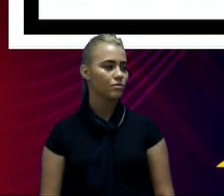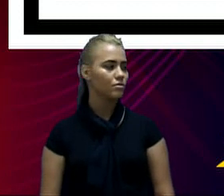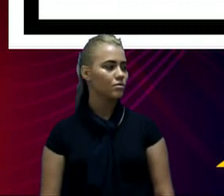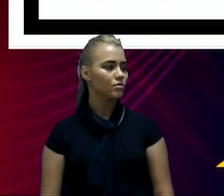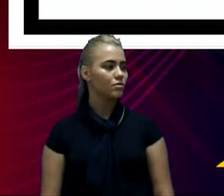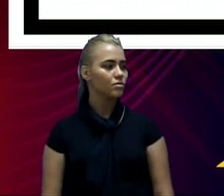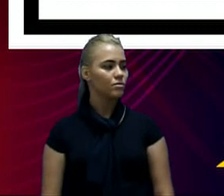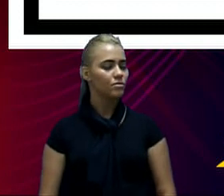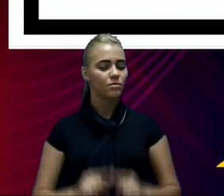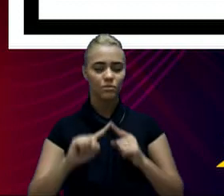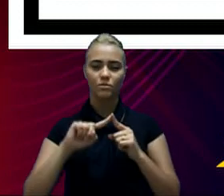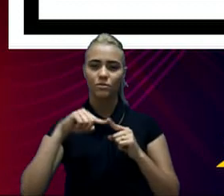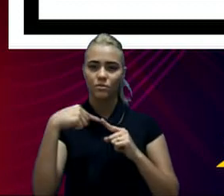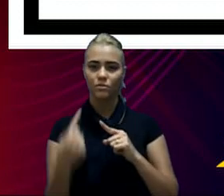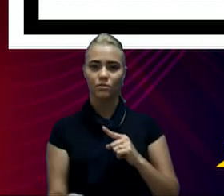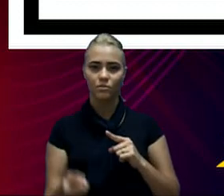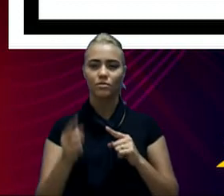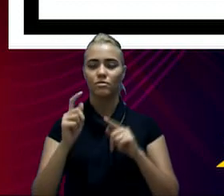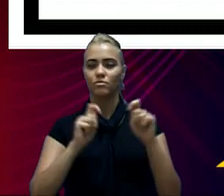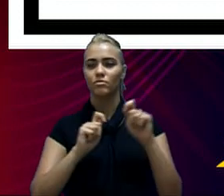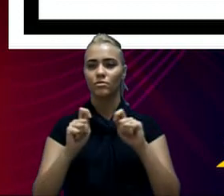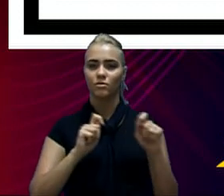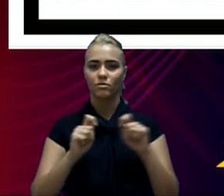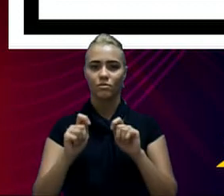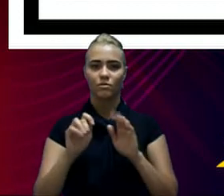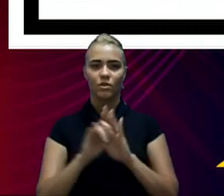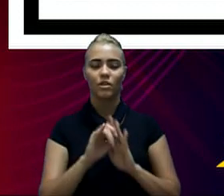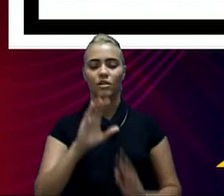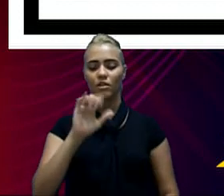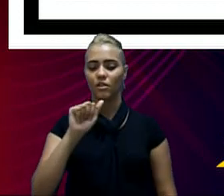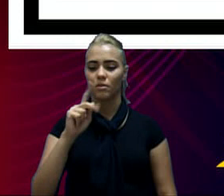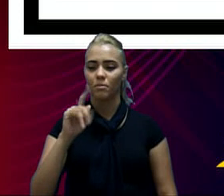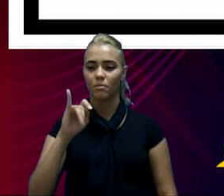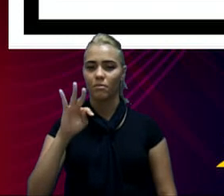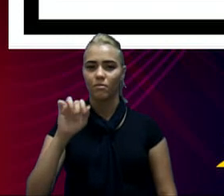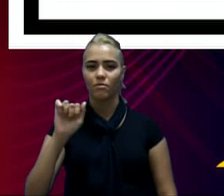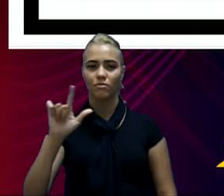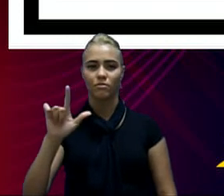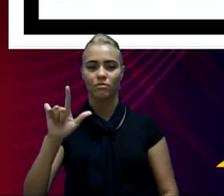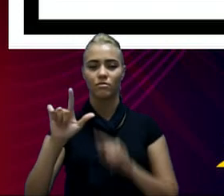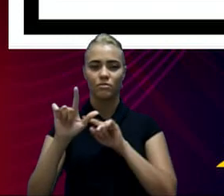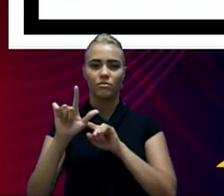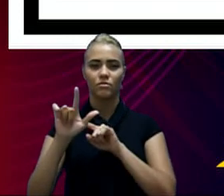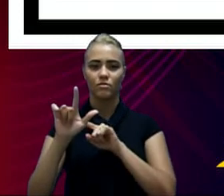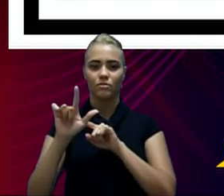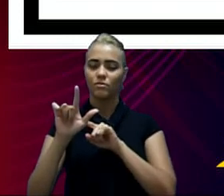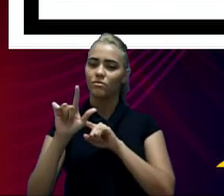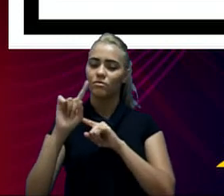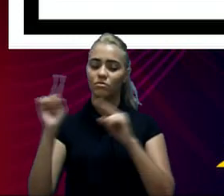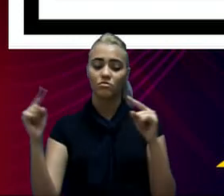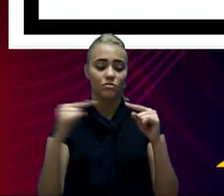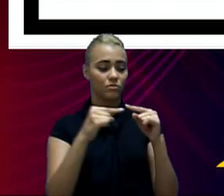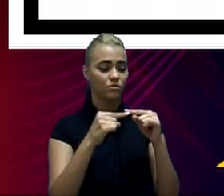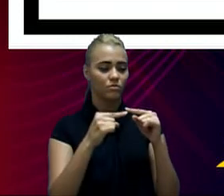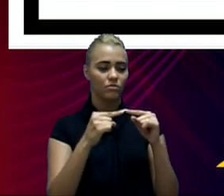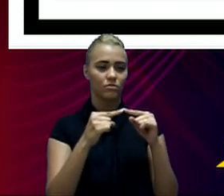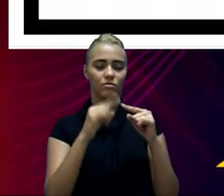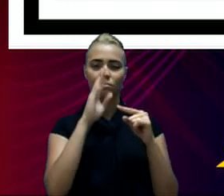O próximo grupo de receitas são aquelas de capital. Receitas de capital são aplicadas